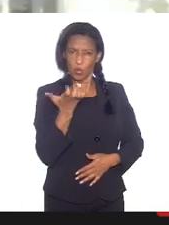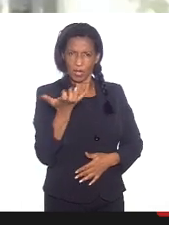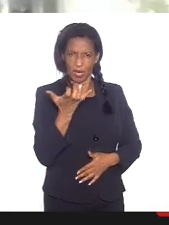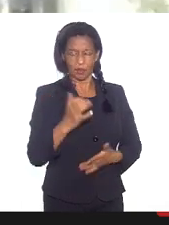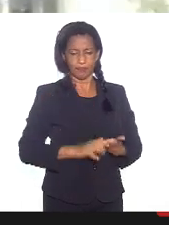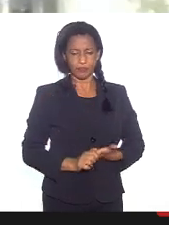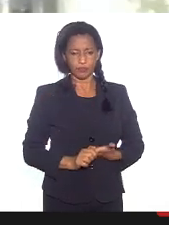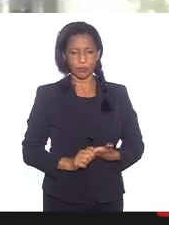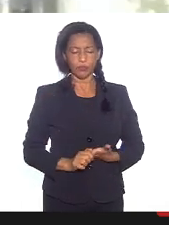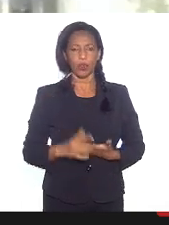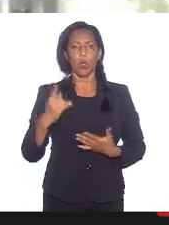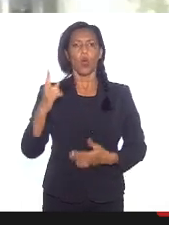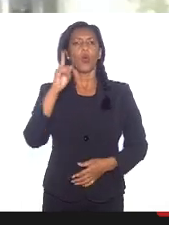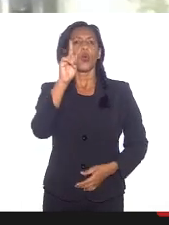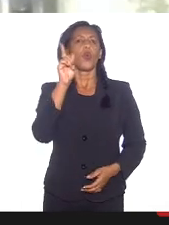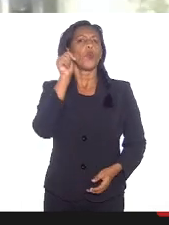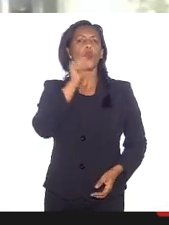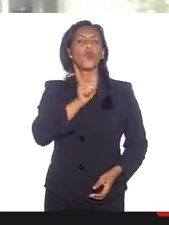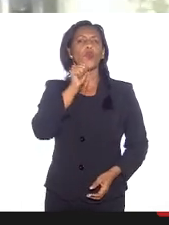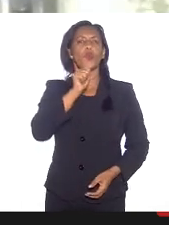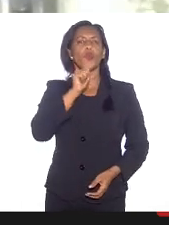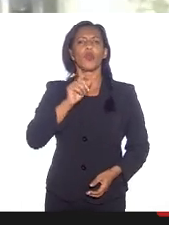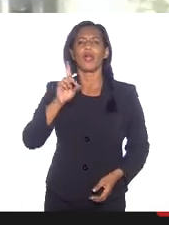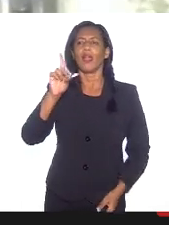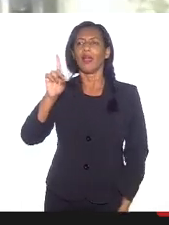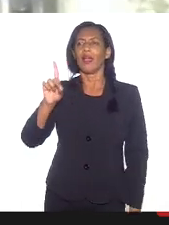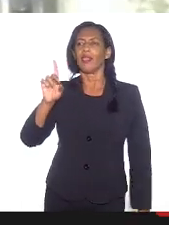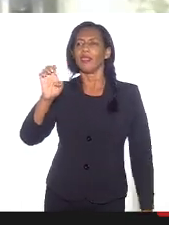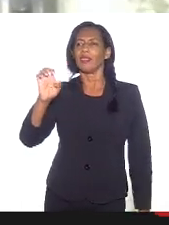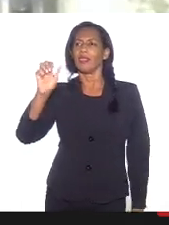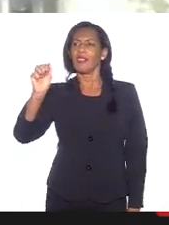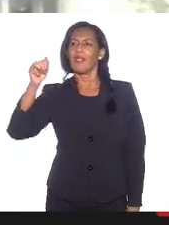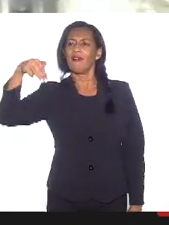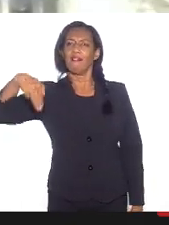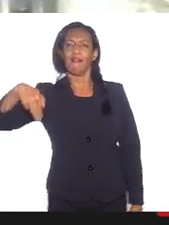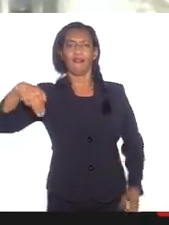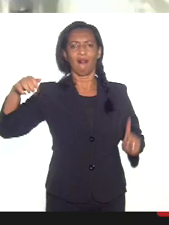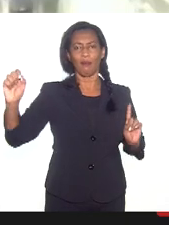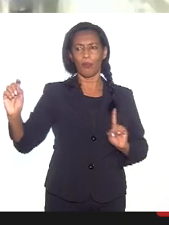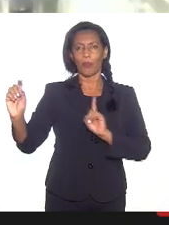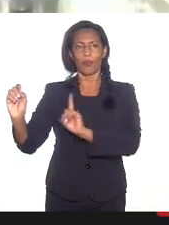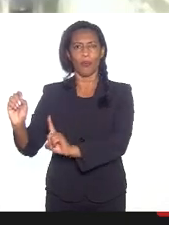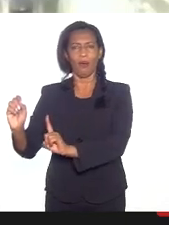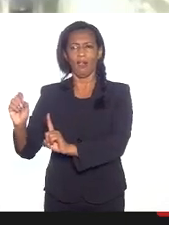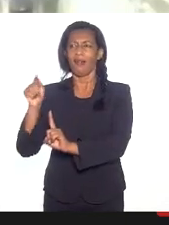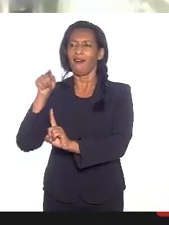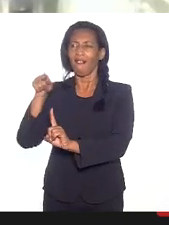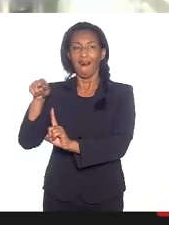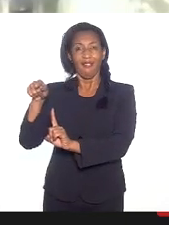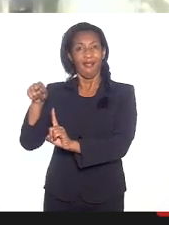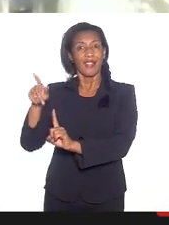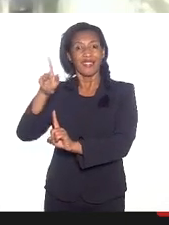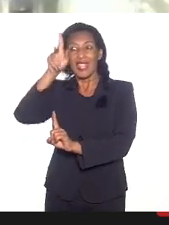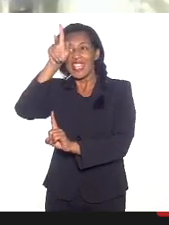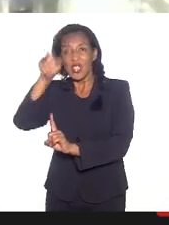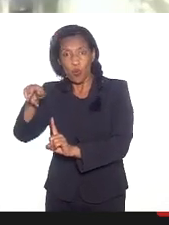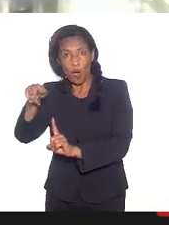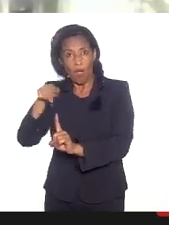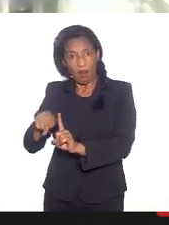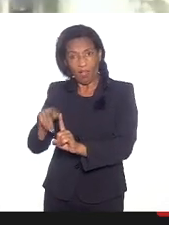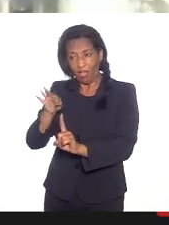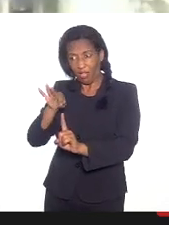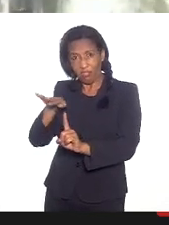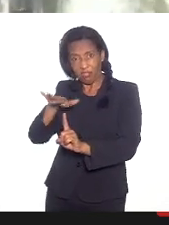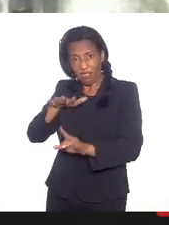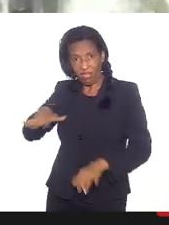encaminhar uma mulher que foi orientada para a Deã, que a senhora dê o mesmo acolhimento e carinho e escuta que o terreiro dá, porque isso é